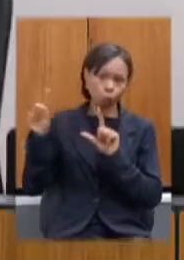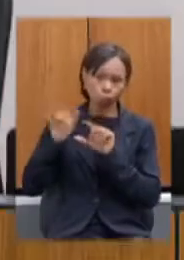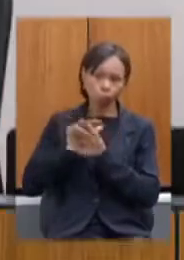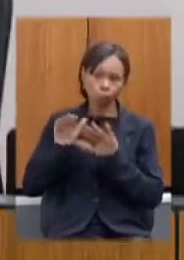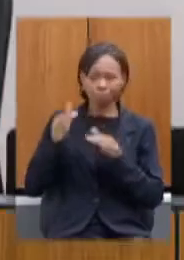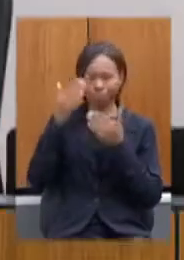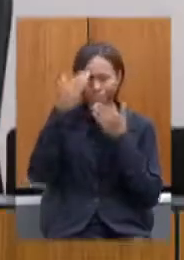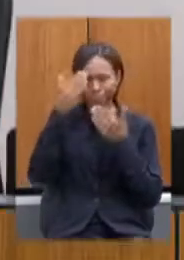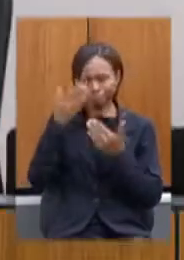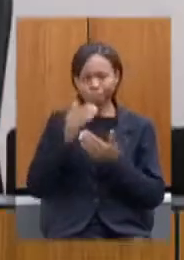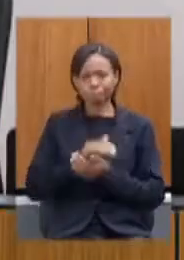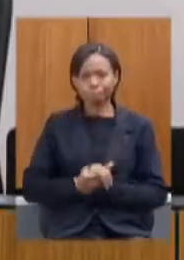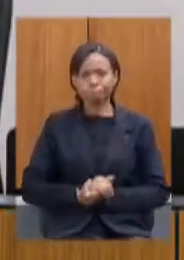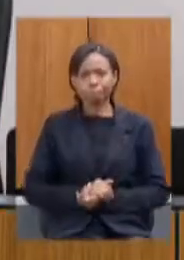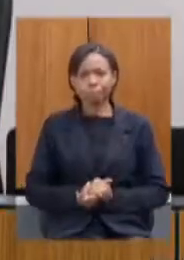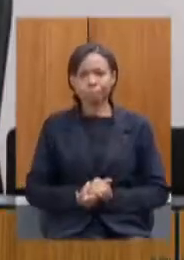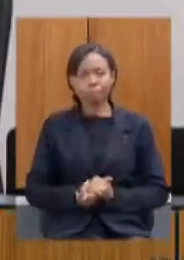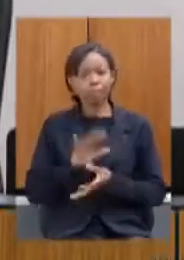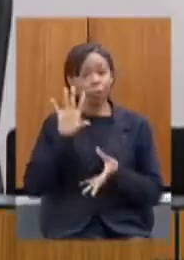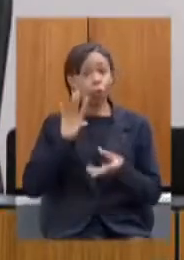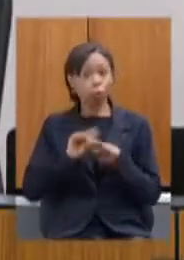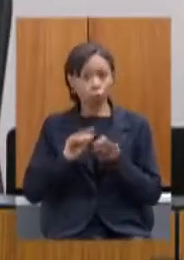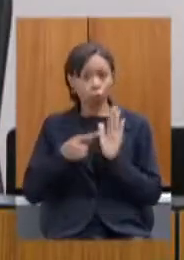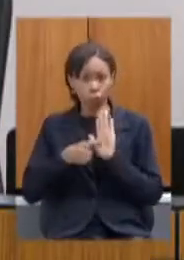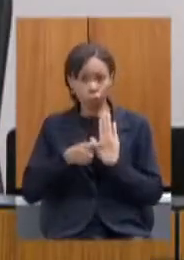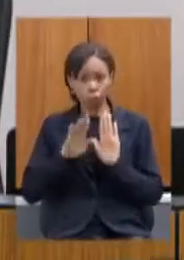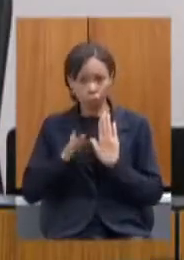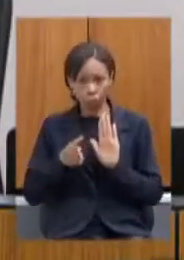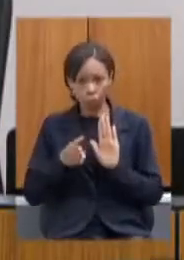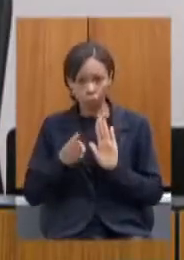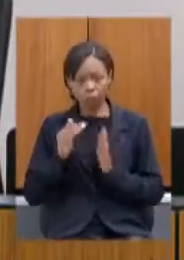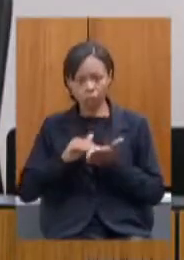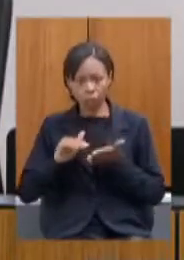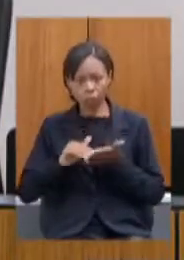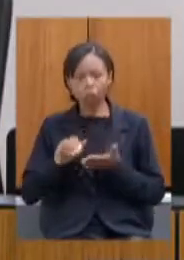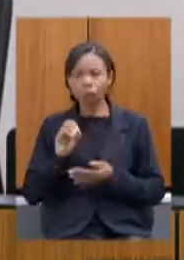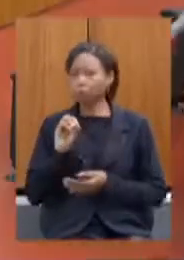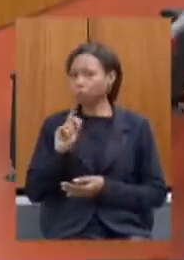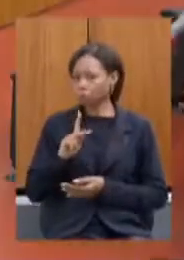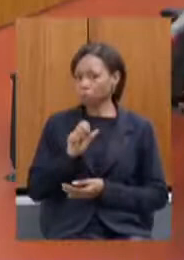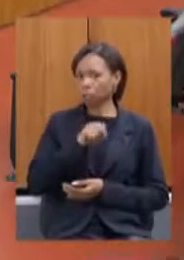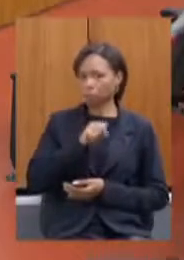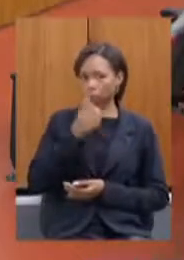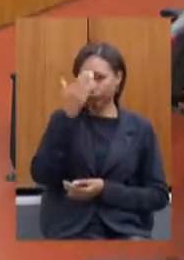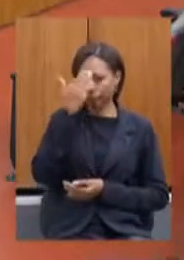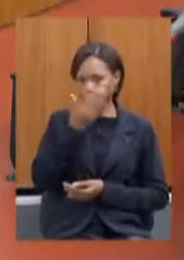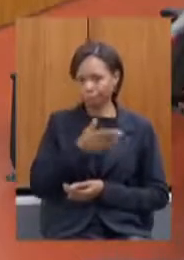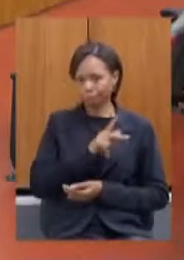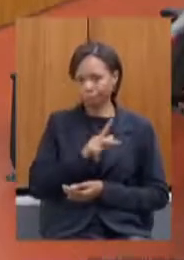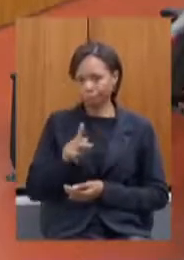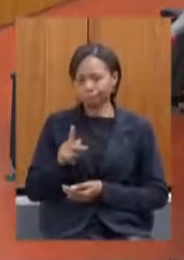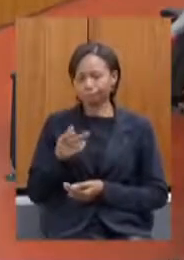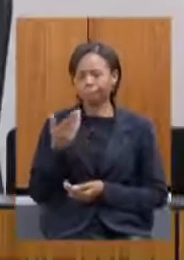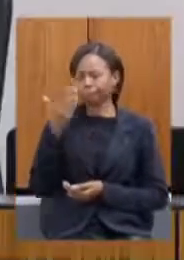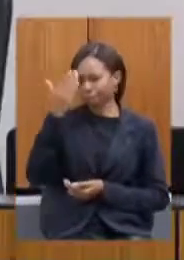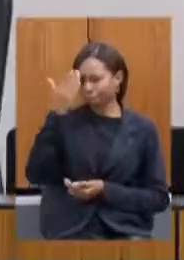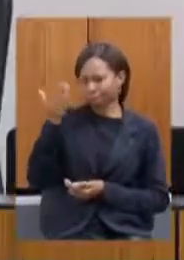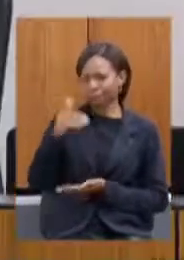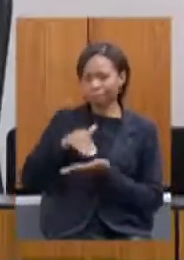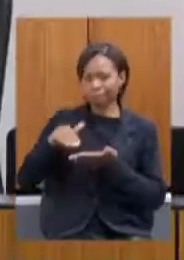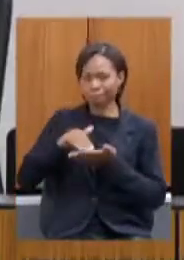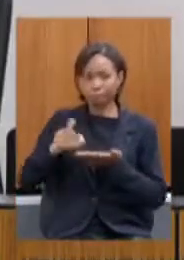já então concluiu a apresentação né secretária isso obrigado presidente muito obrigado secretário